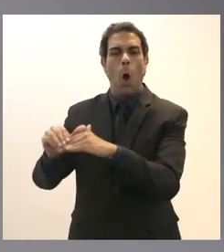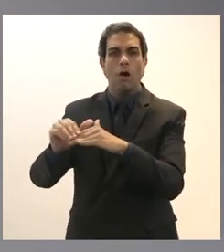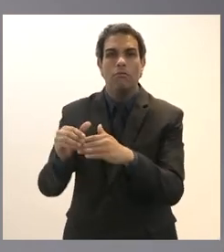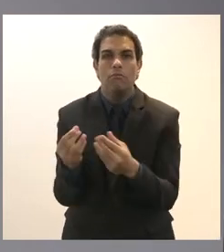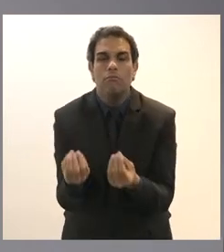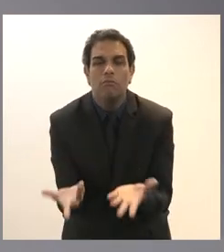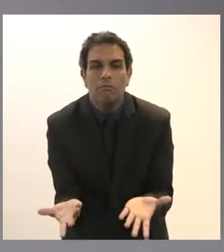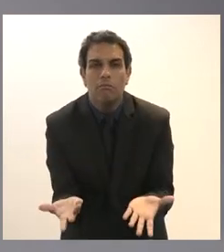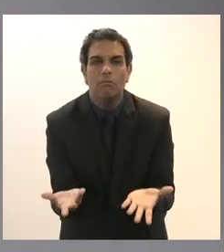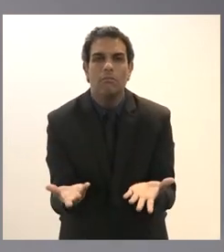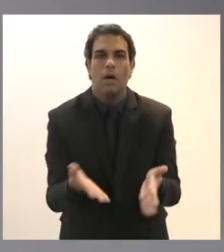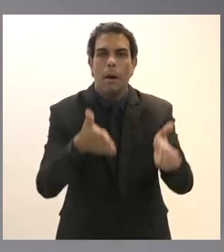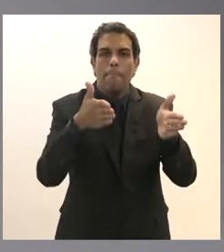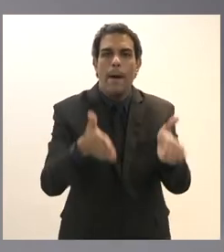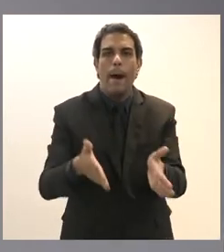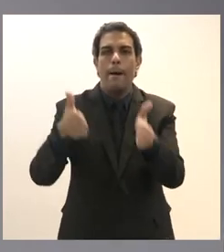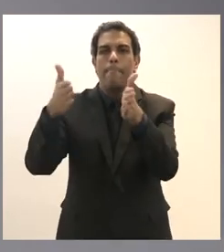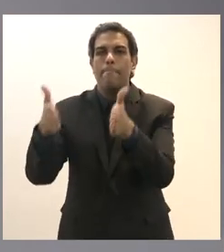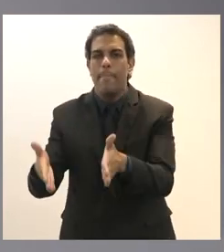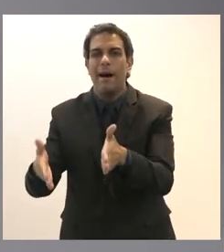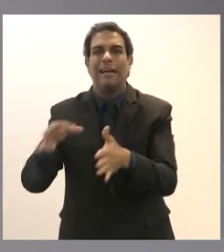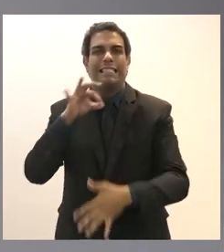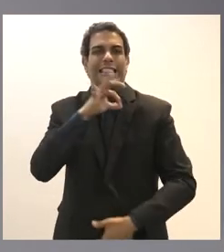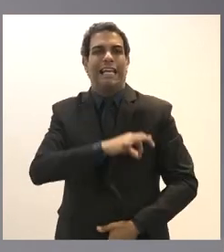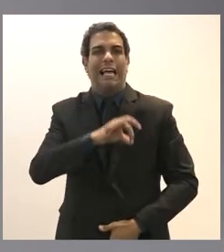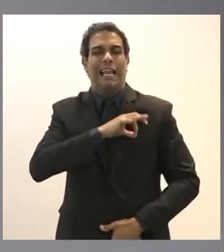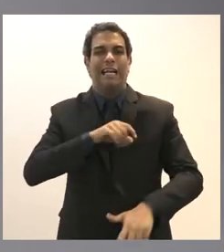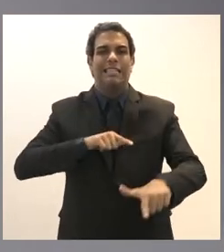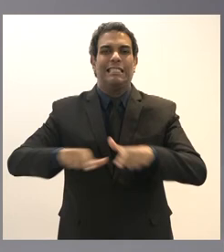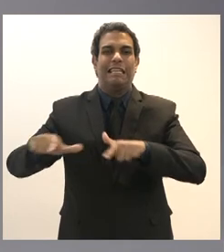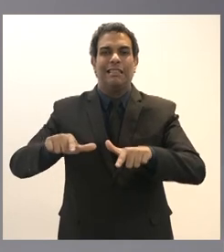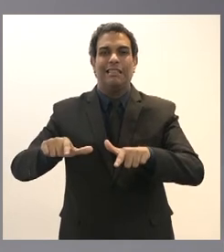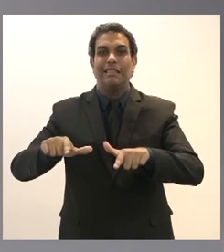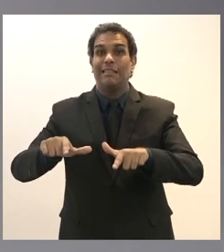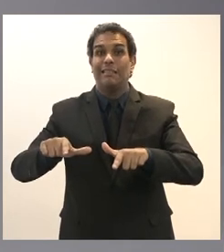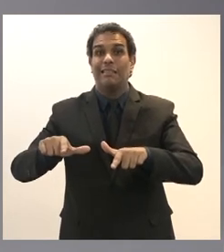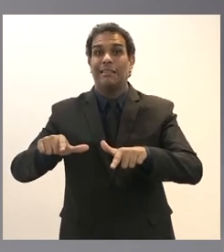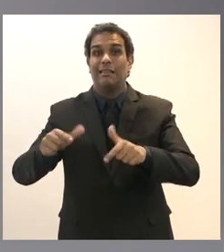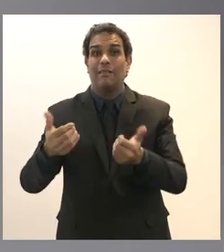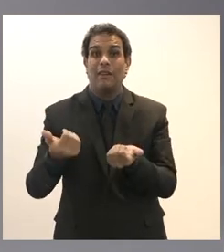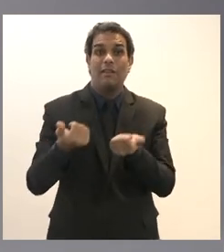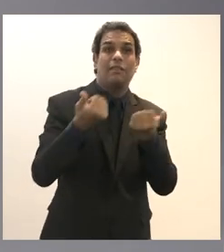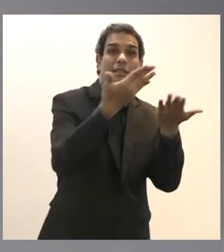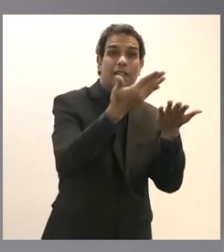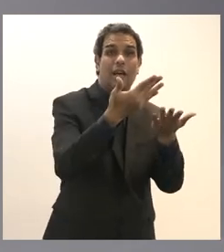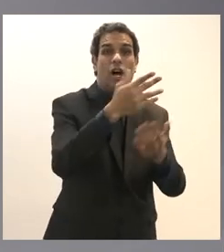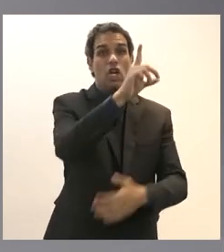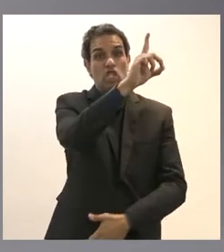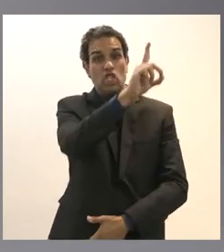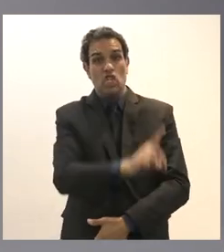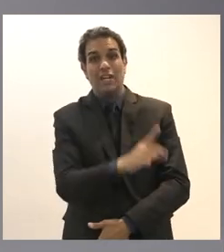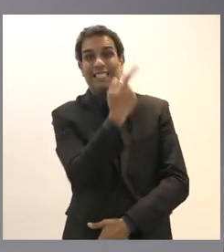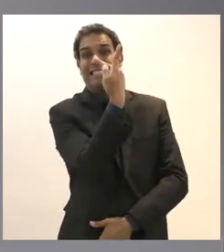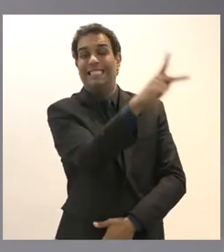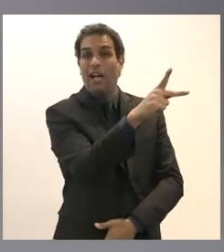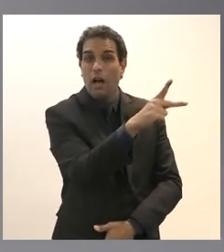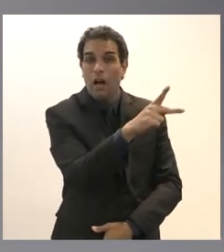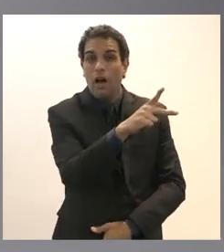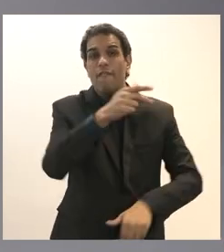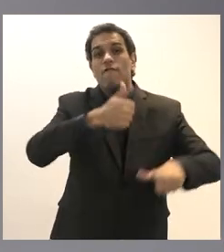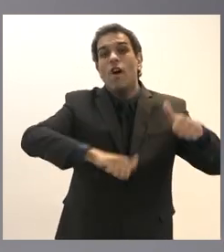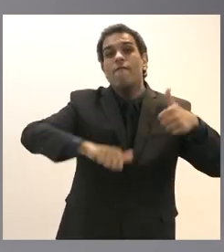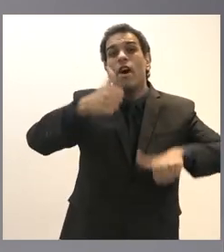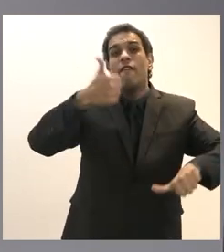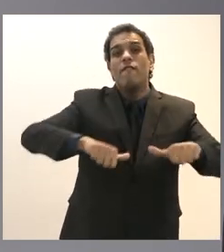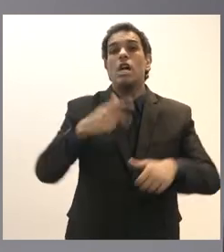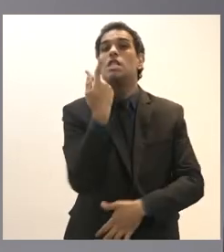os planos de cargos carreiras e salários ficam em parte substituídos por por avaliações